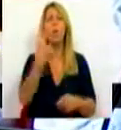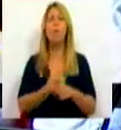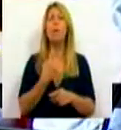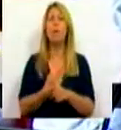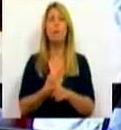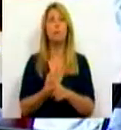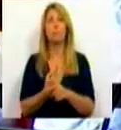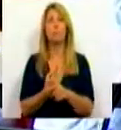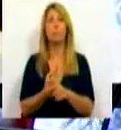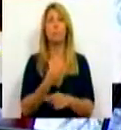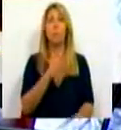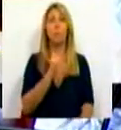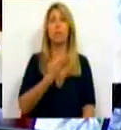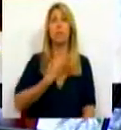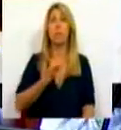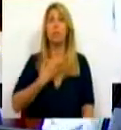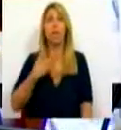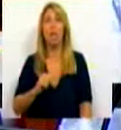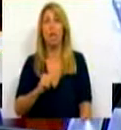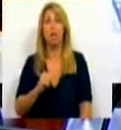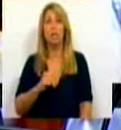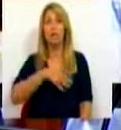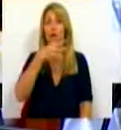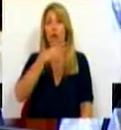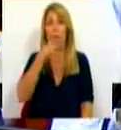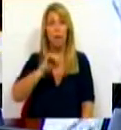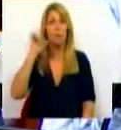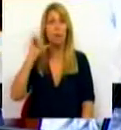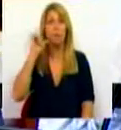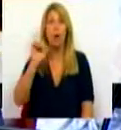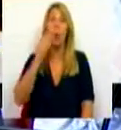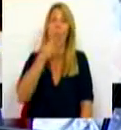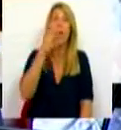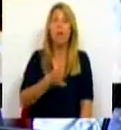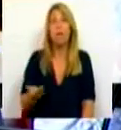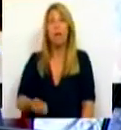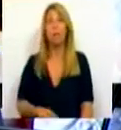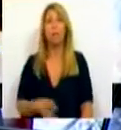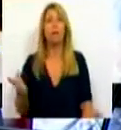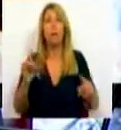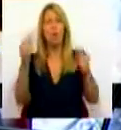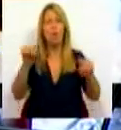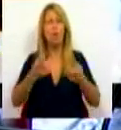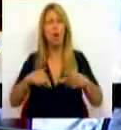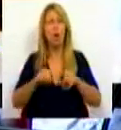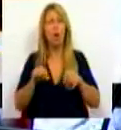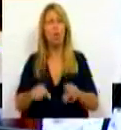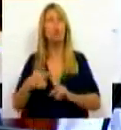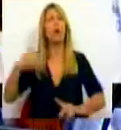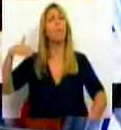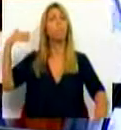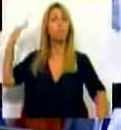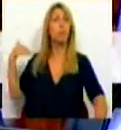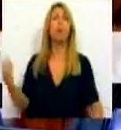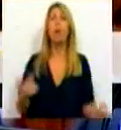PSD nem CDS ainda explicaram ou disseram e não é só destas audições, já vem ali às trás, ainda